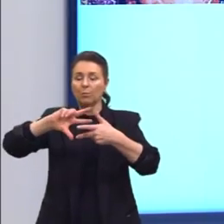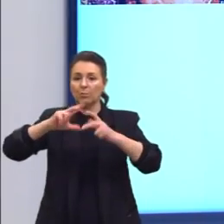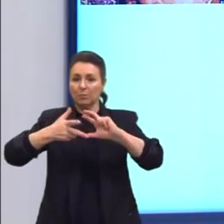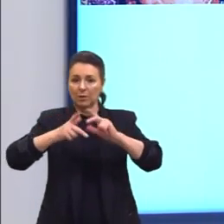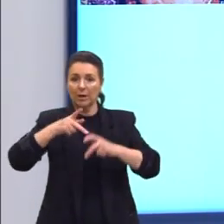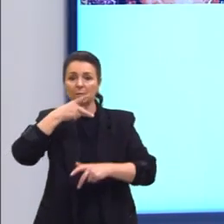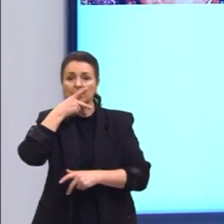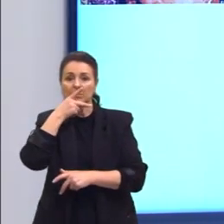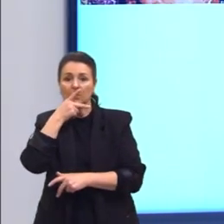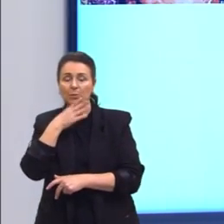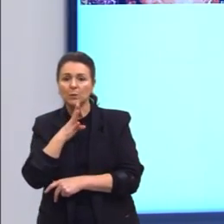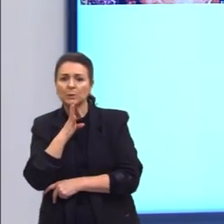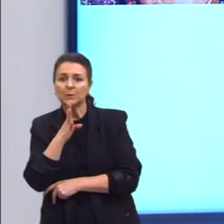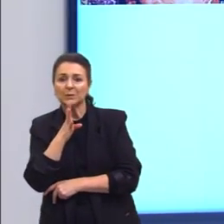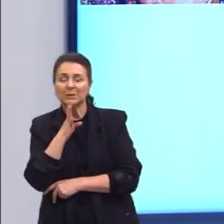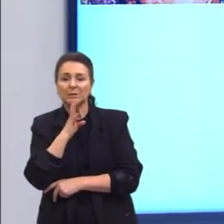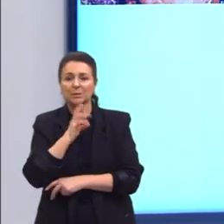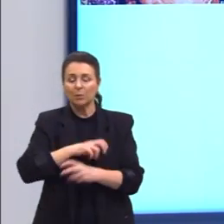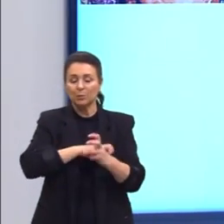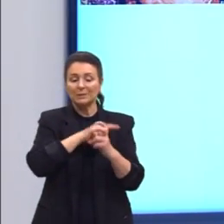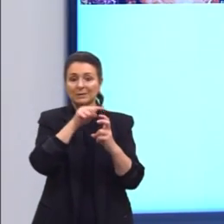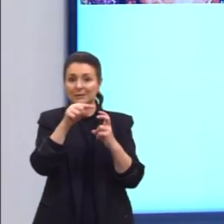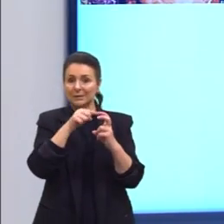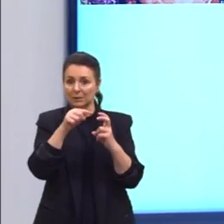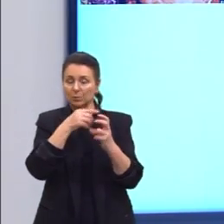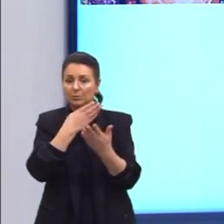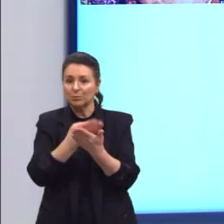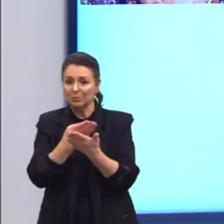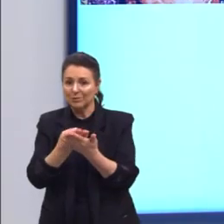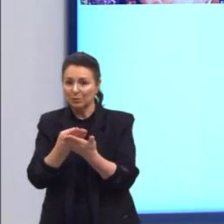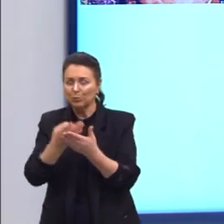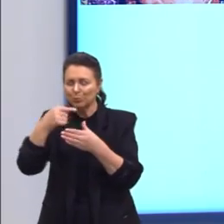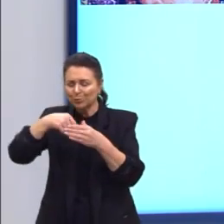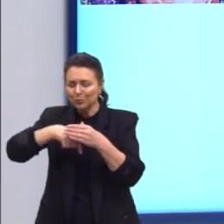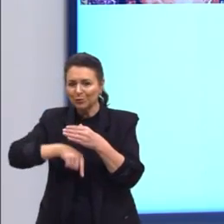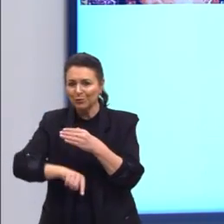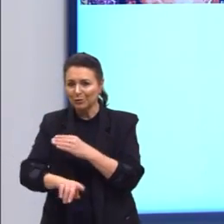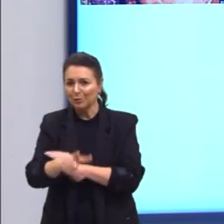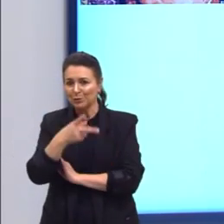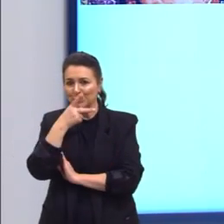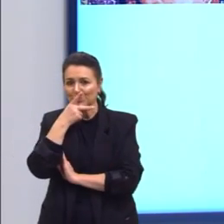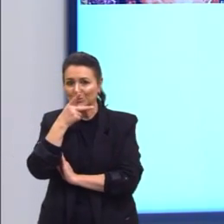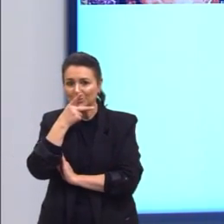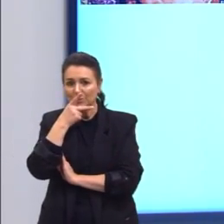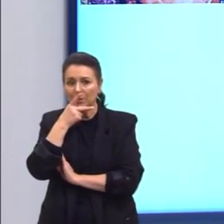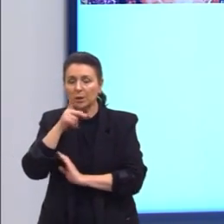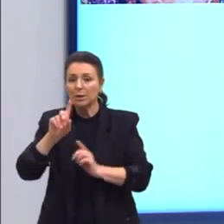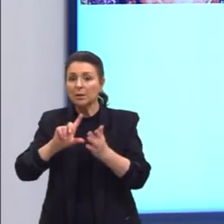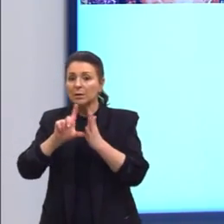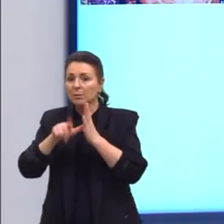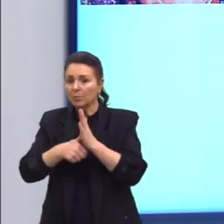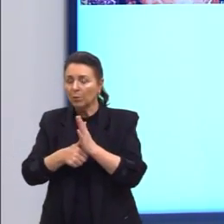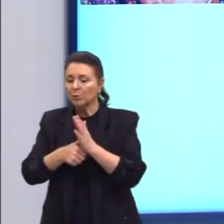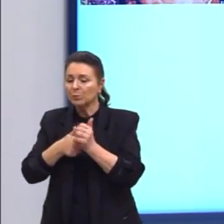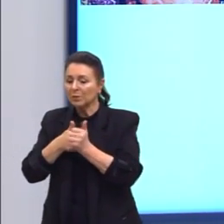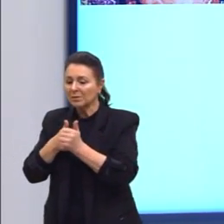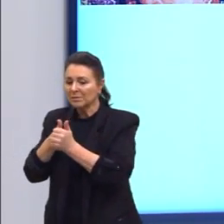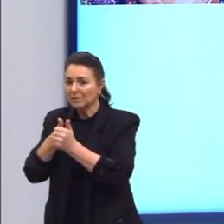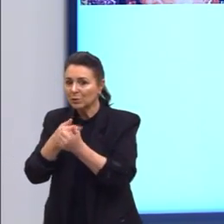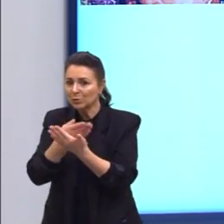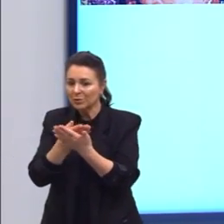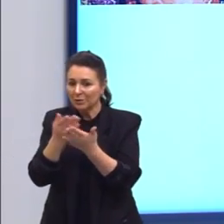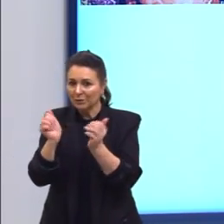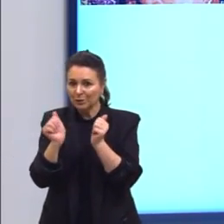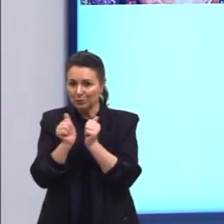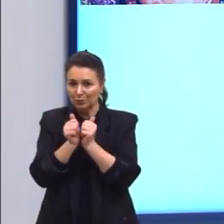são conhecidos os cinco sólidos estudados a fundo por ele e por seus seguidores. Cada um deles